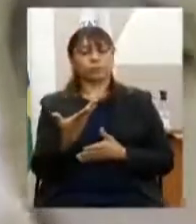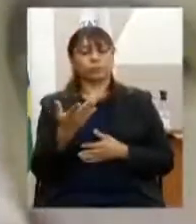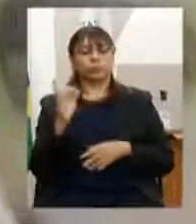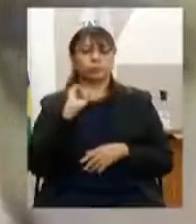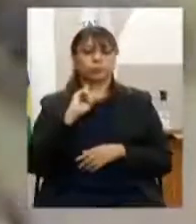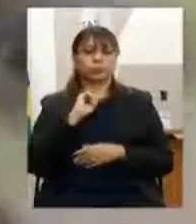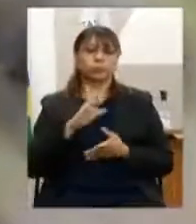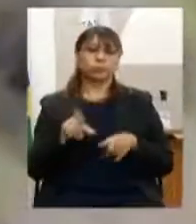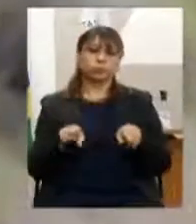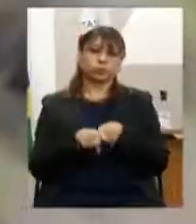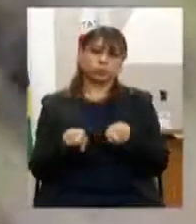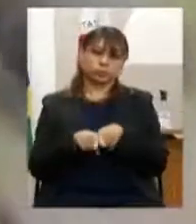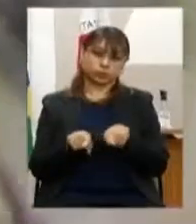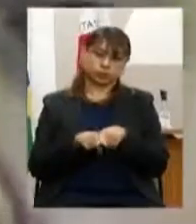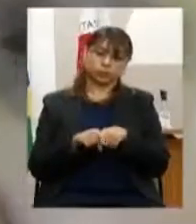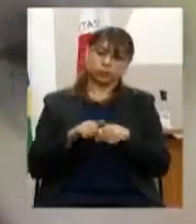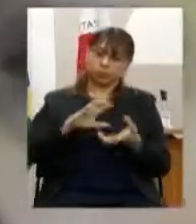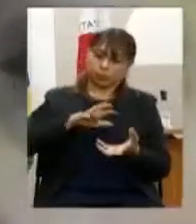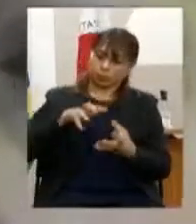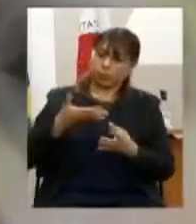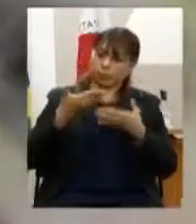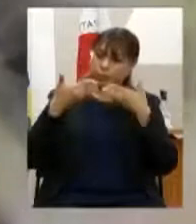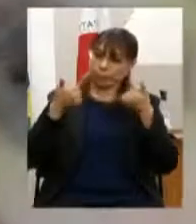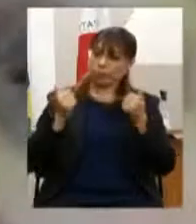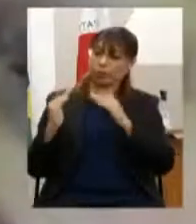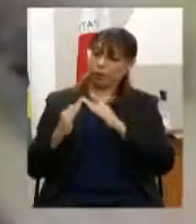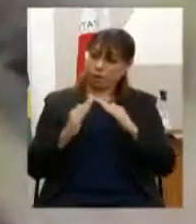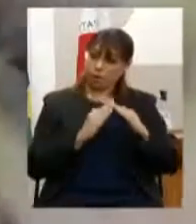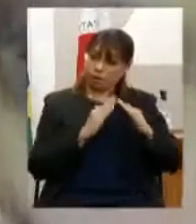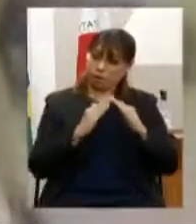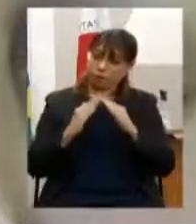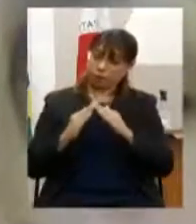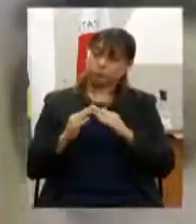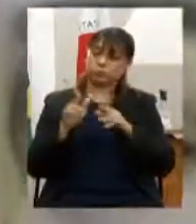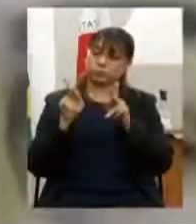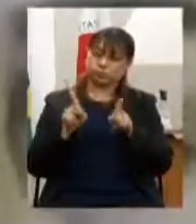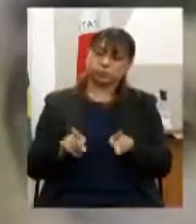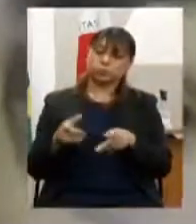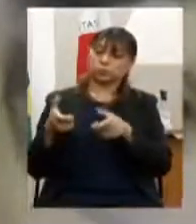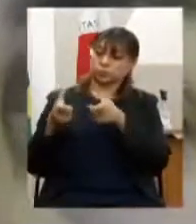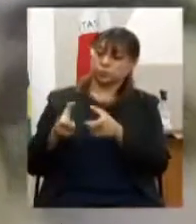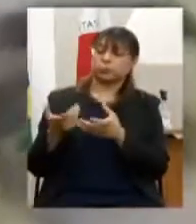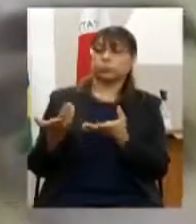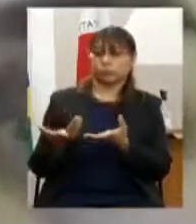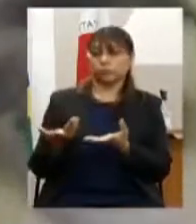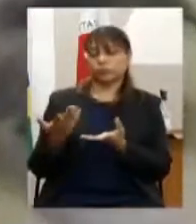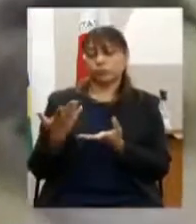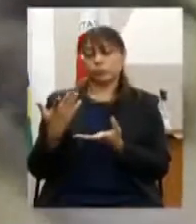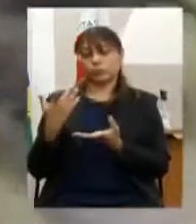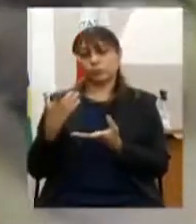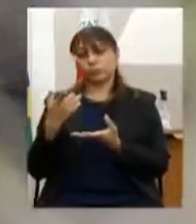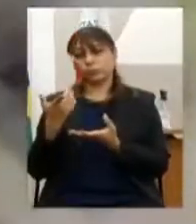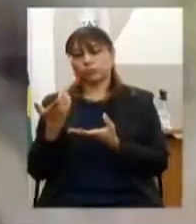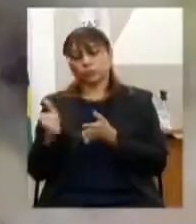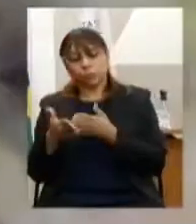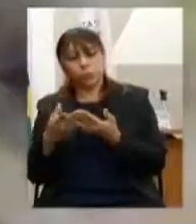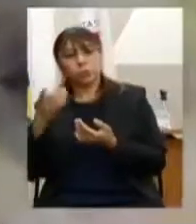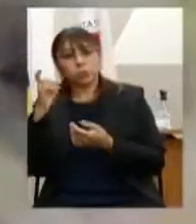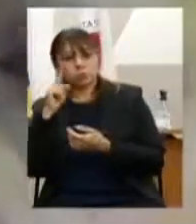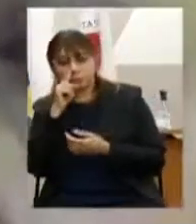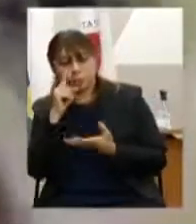construção, reforma e melhoria de moradias para a população vulnerável, inclusive povos e comunidades